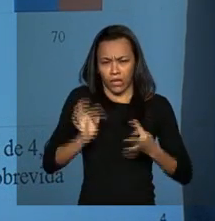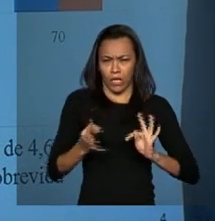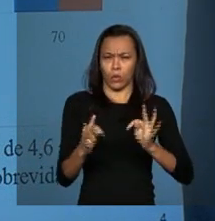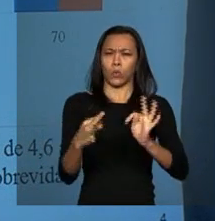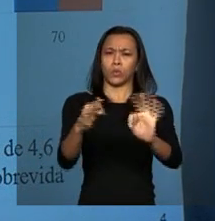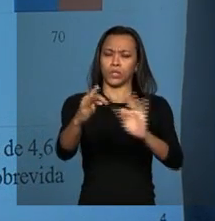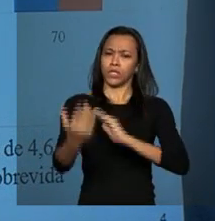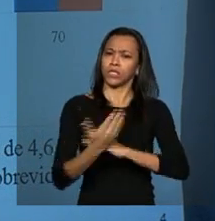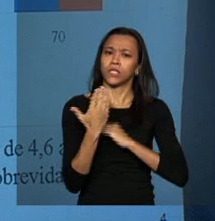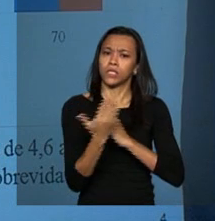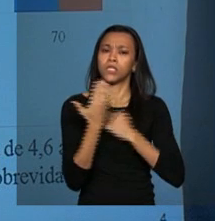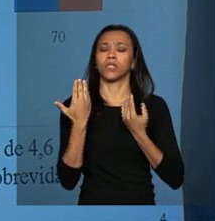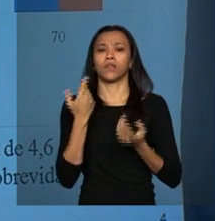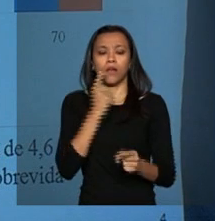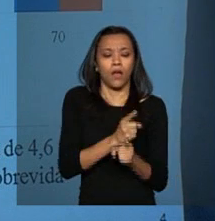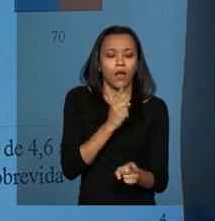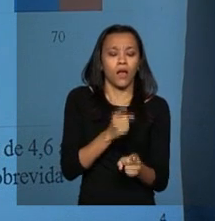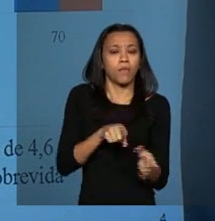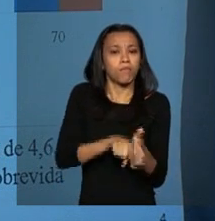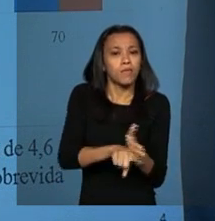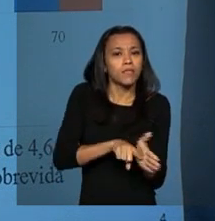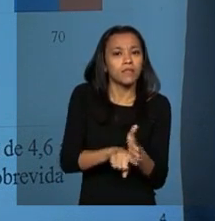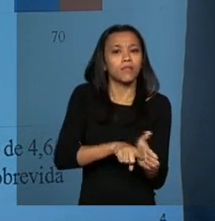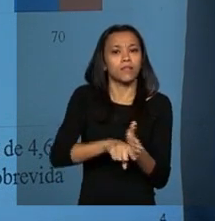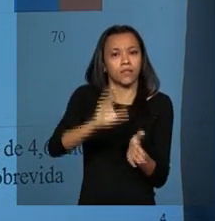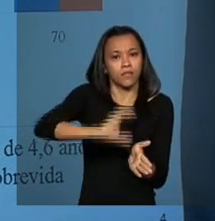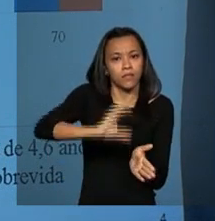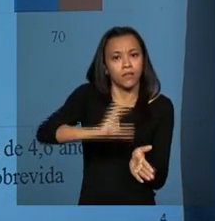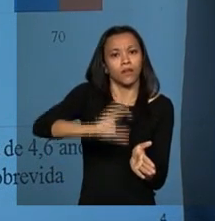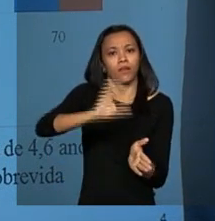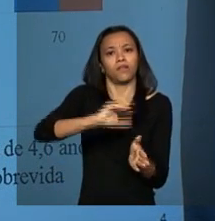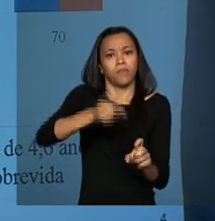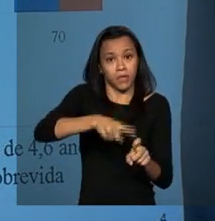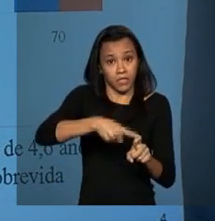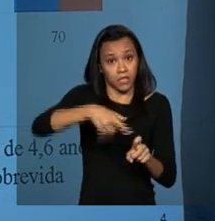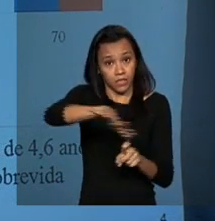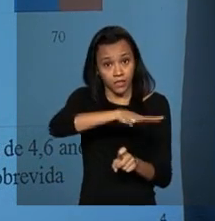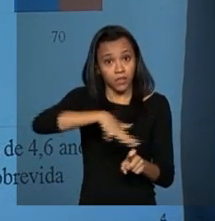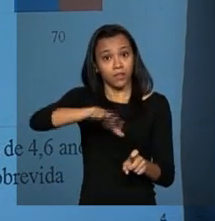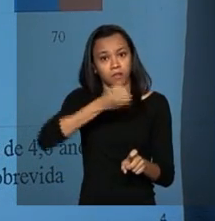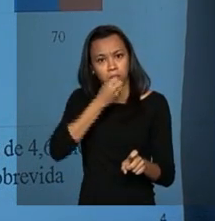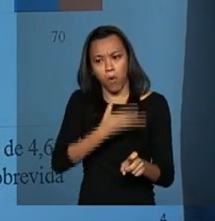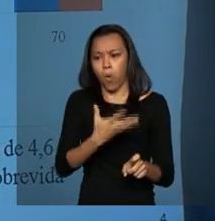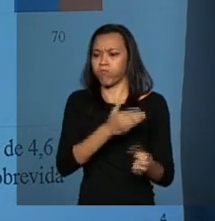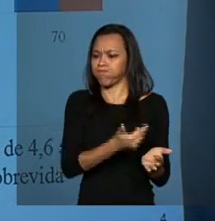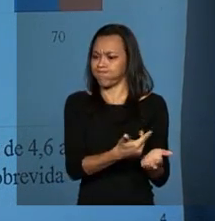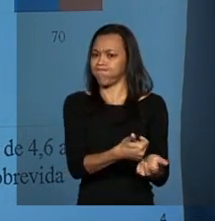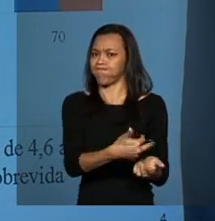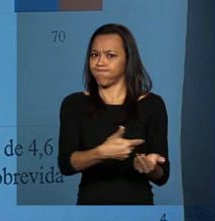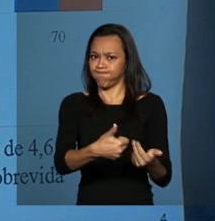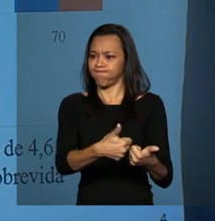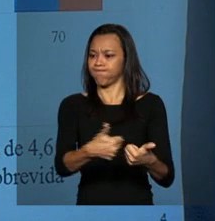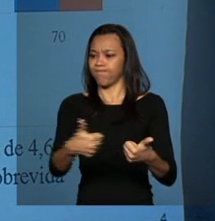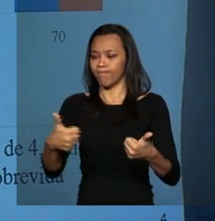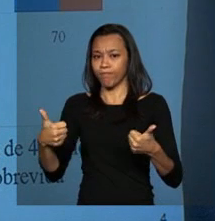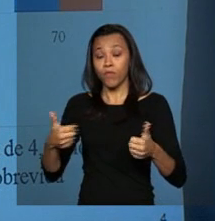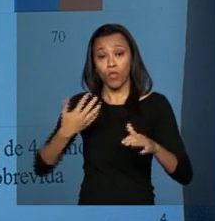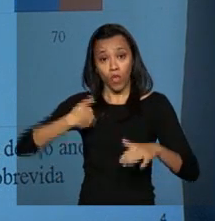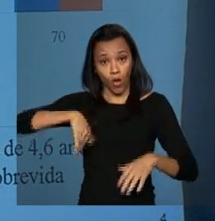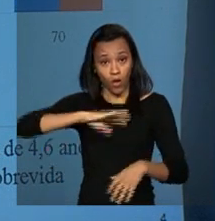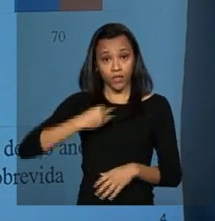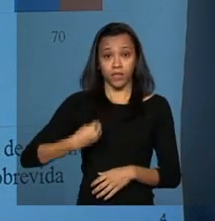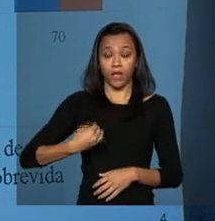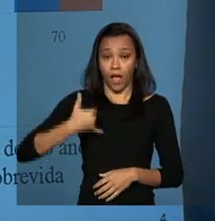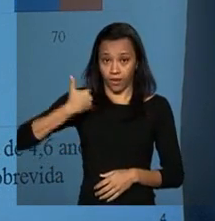descobertas da medicina, a toda evolução tecnológica, nós estamos vivendo mais. A